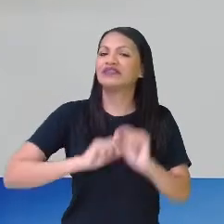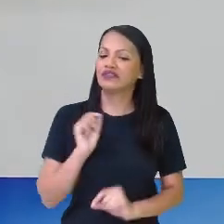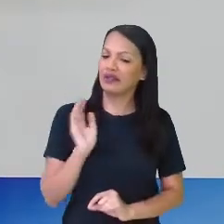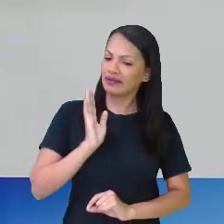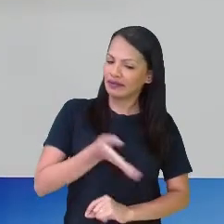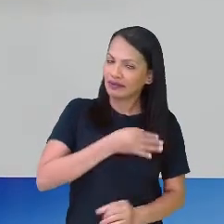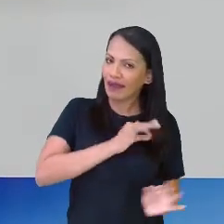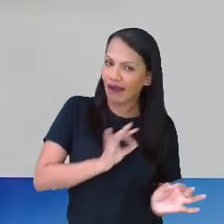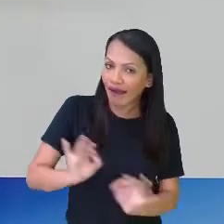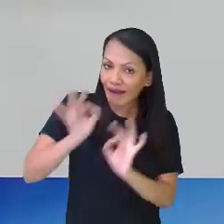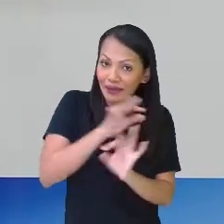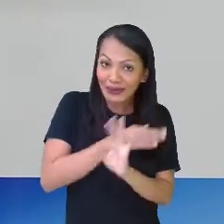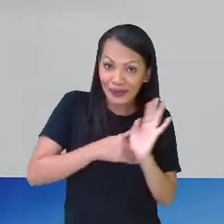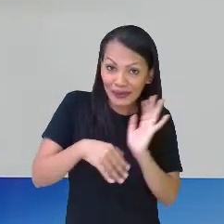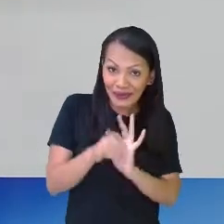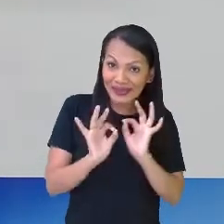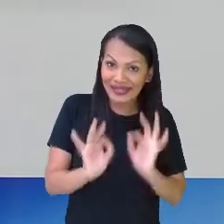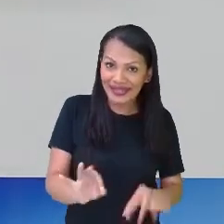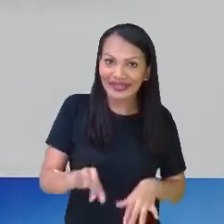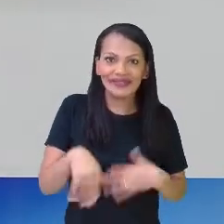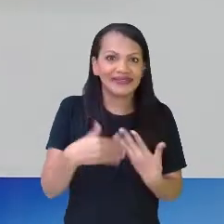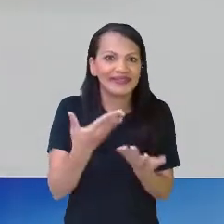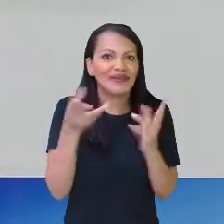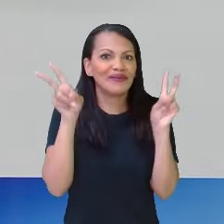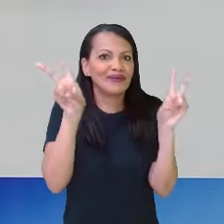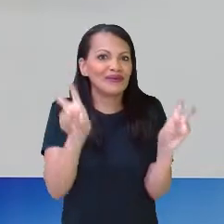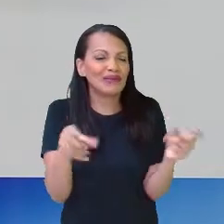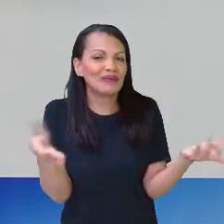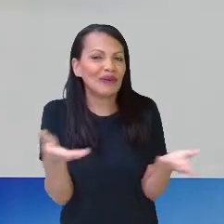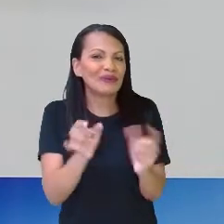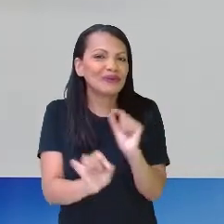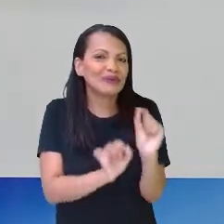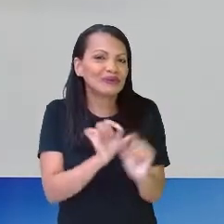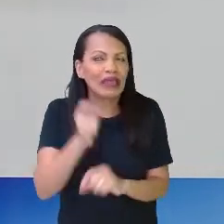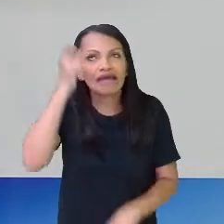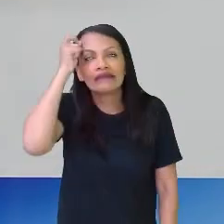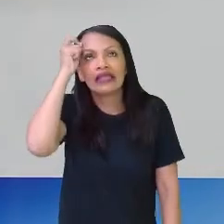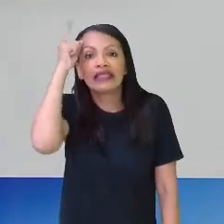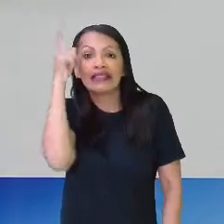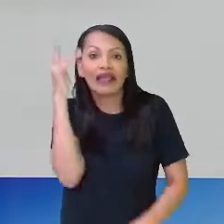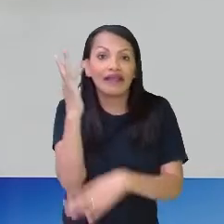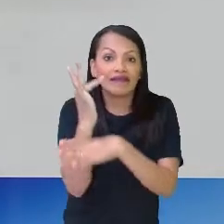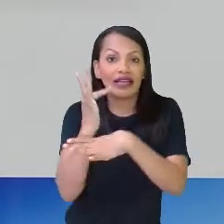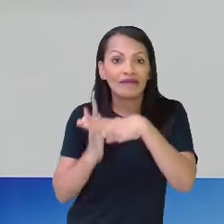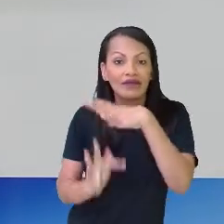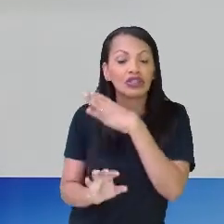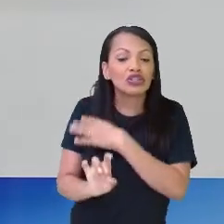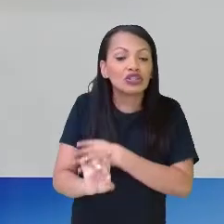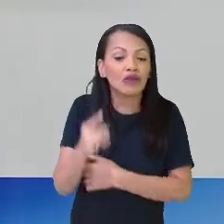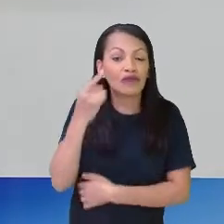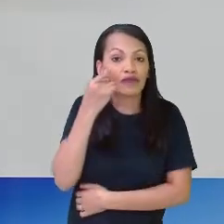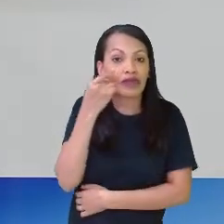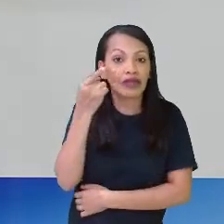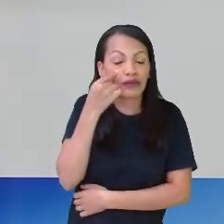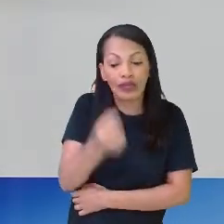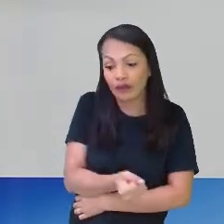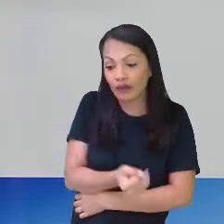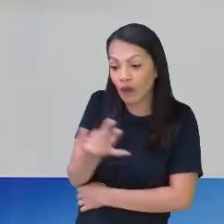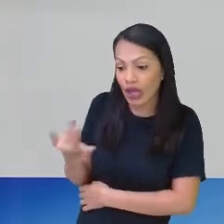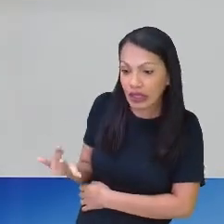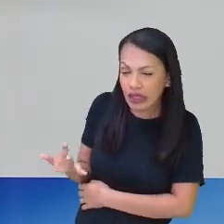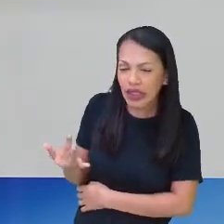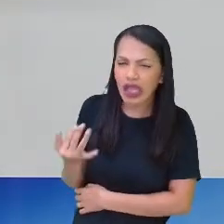sabe tudo, tudo, tudo, tudo. E o assunto de hoje, olha lá, ideias de fração, só que a gente vai ver quantidades